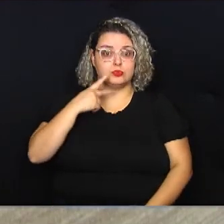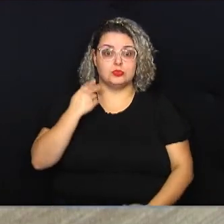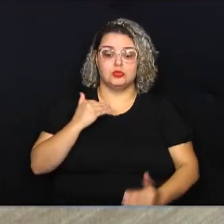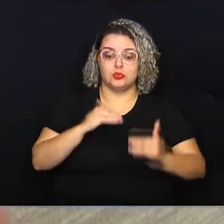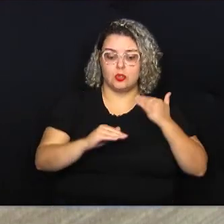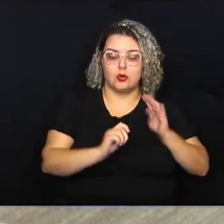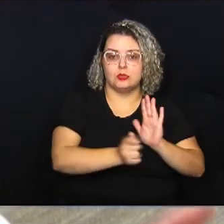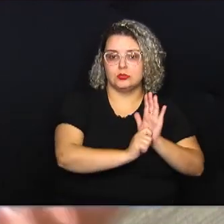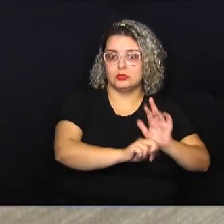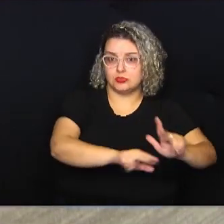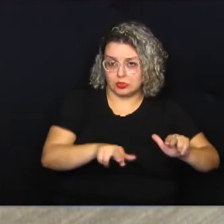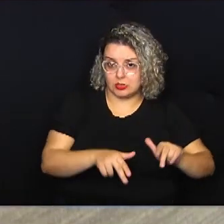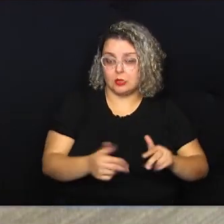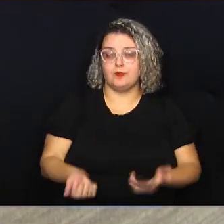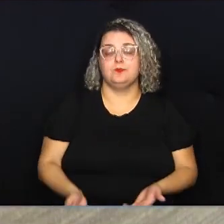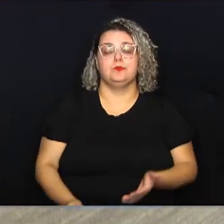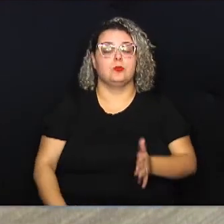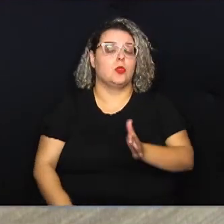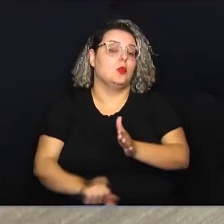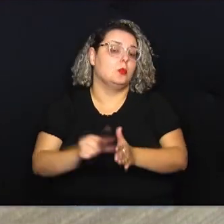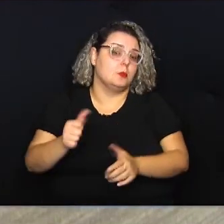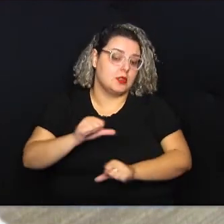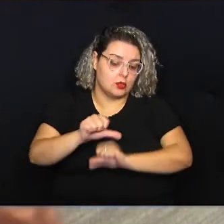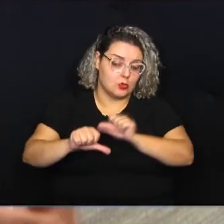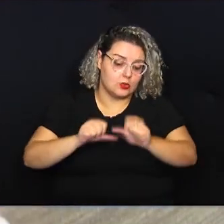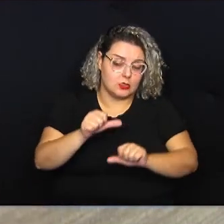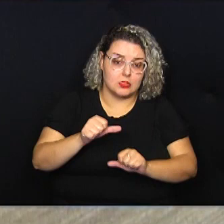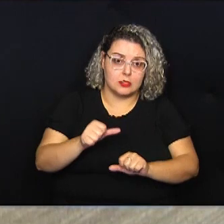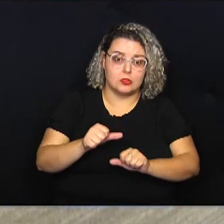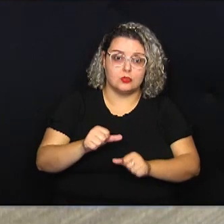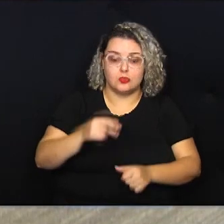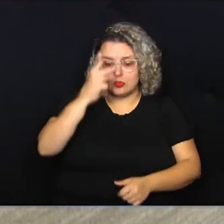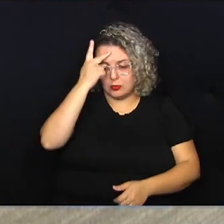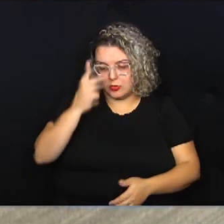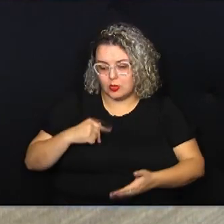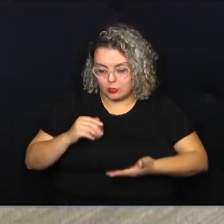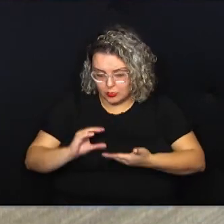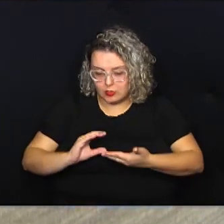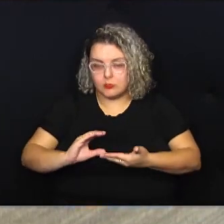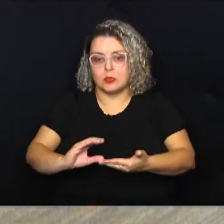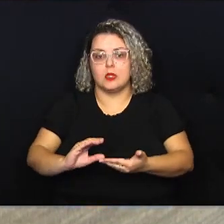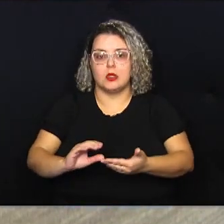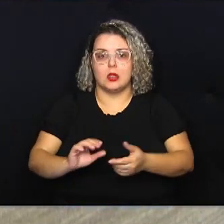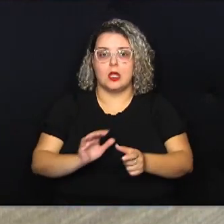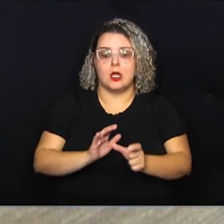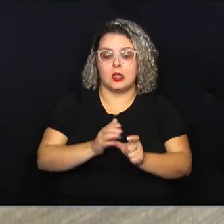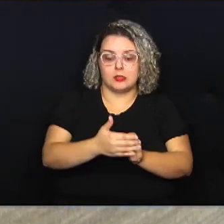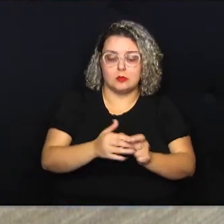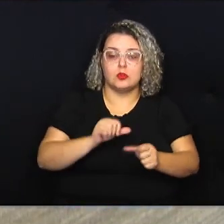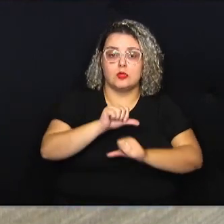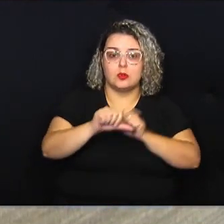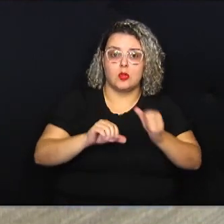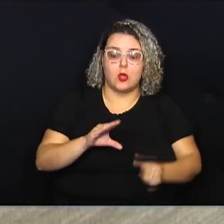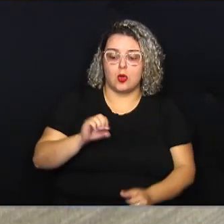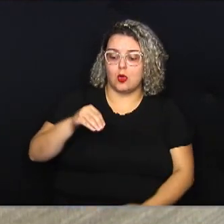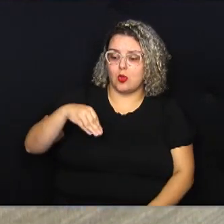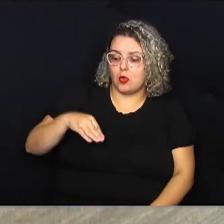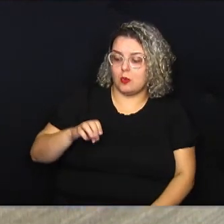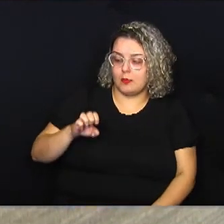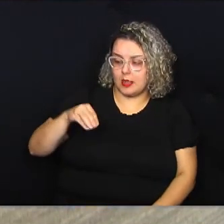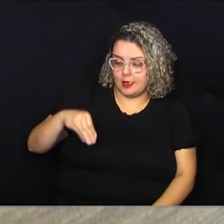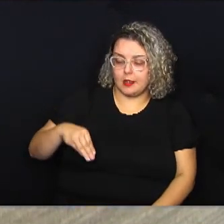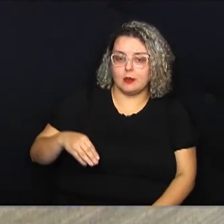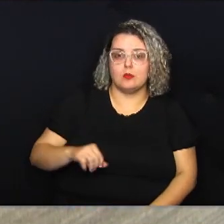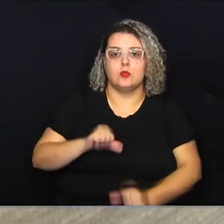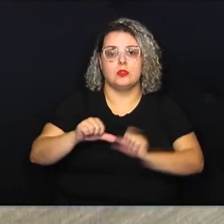Então a primeira alteração que veio do próprio Conselho é adequar a nomenclatura, transformar de COMEM para COMAD, que é o Conselho